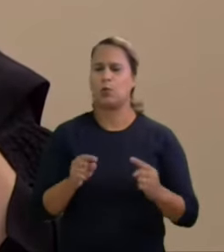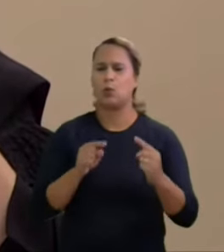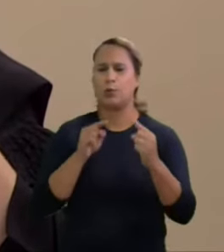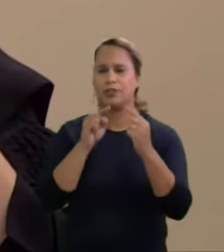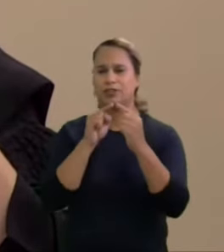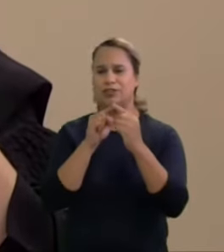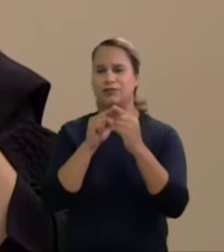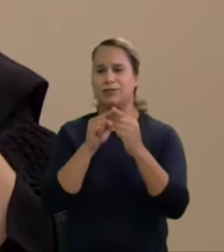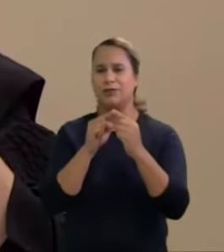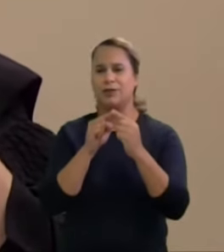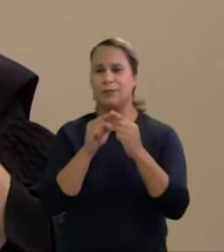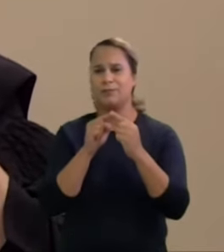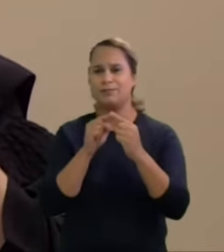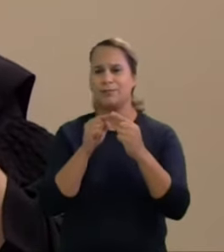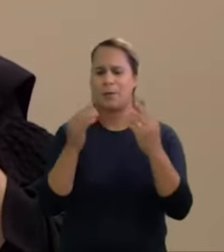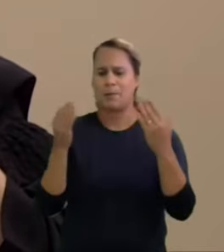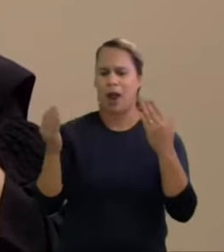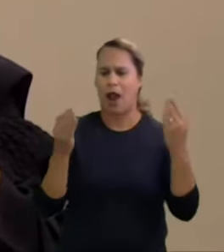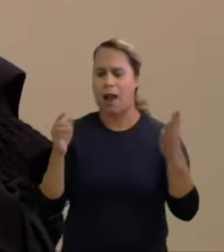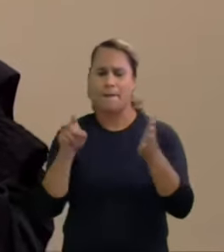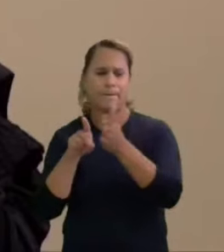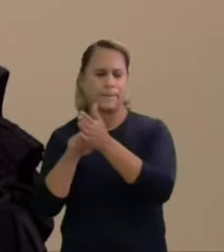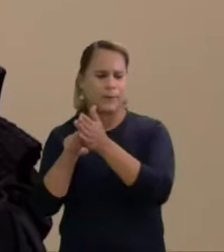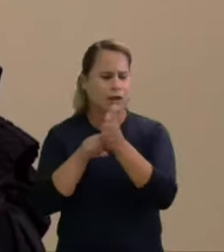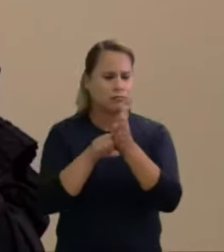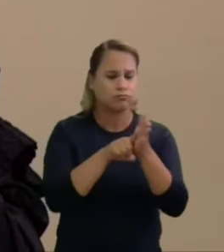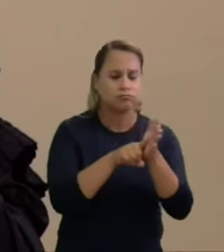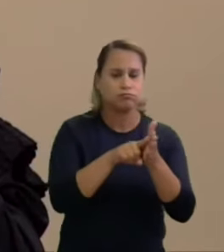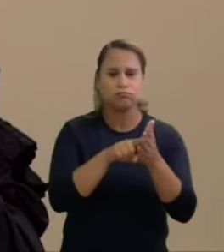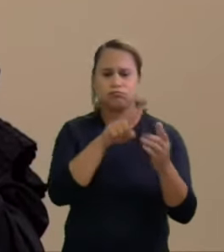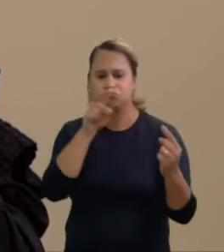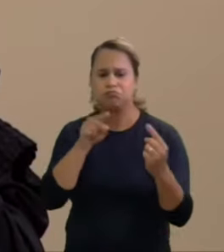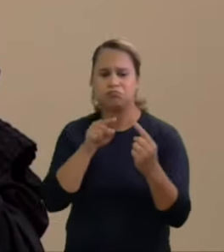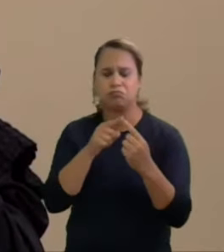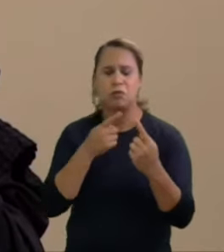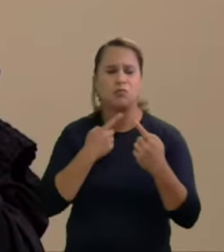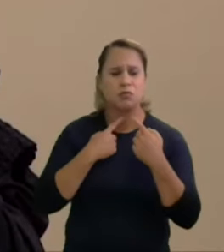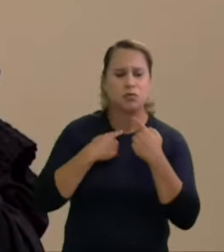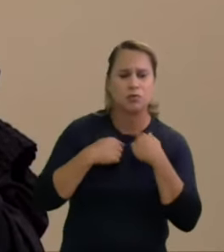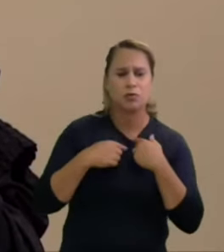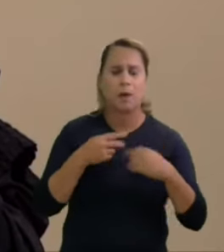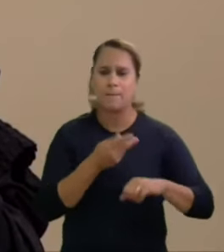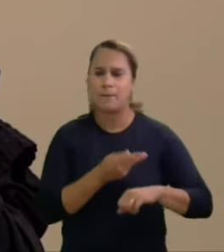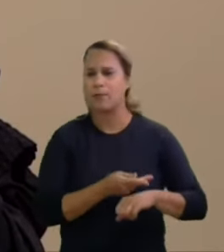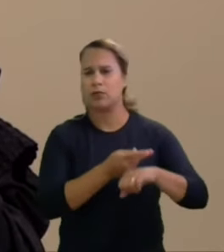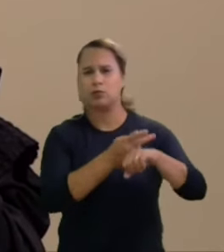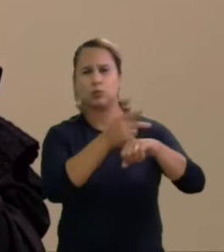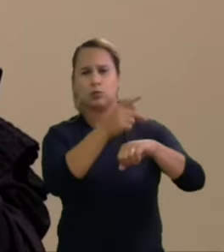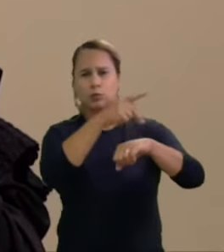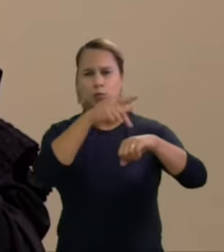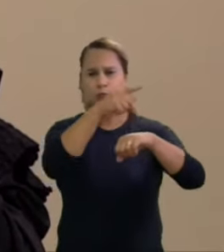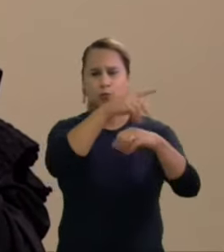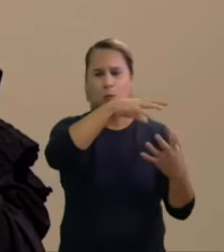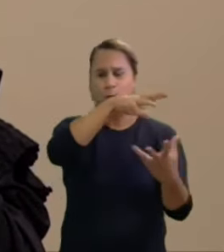paradigmas por pesquisas de intenções premiações internacionais e outras evidências notórias mais seguro do que